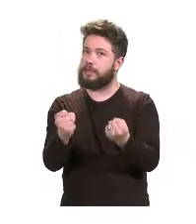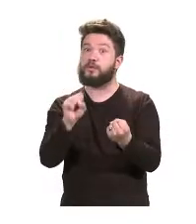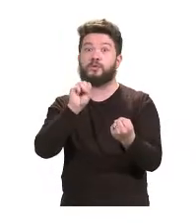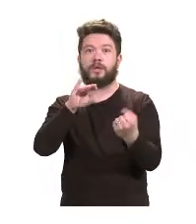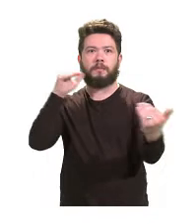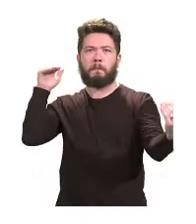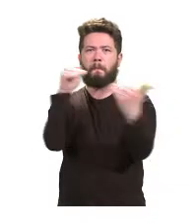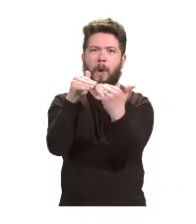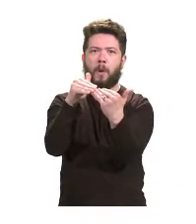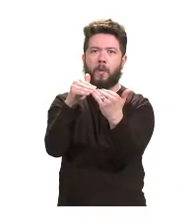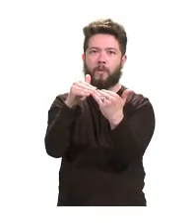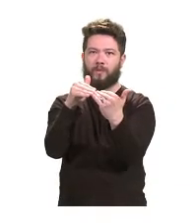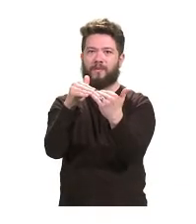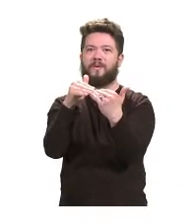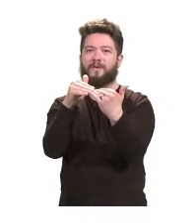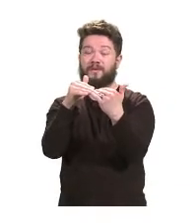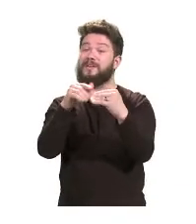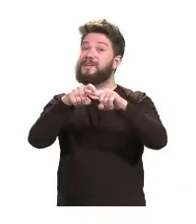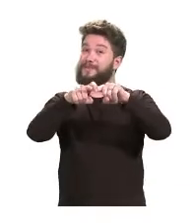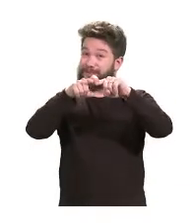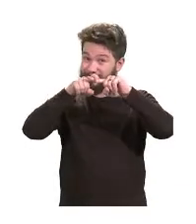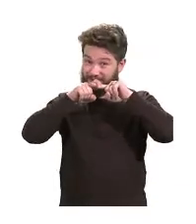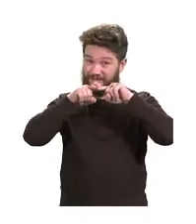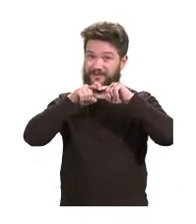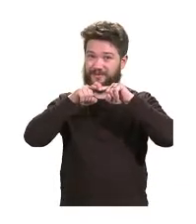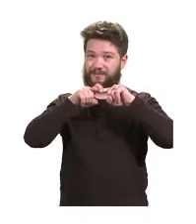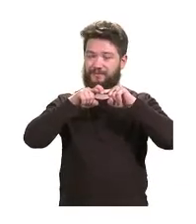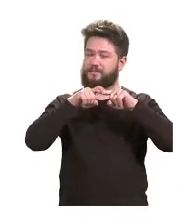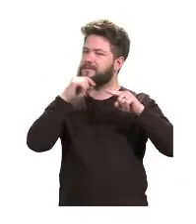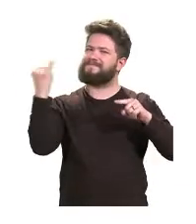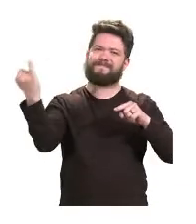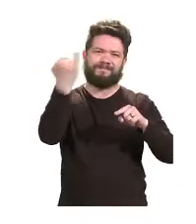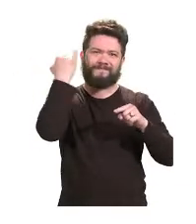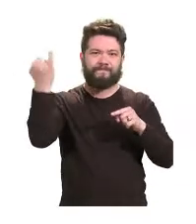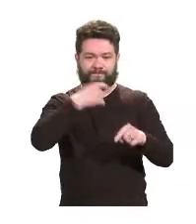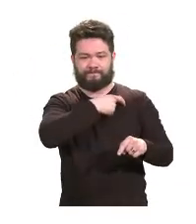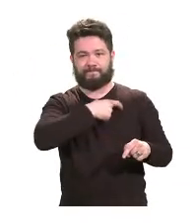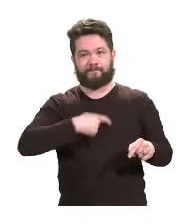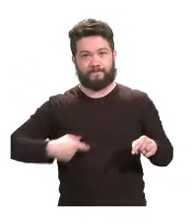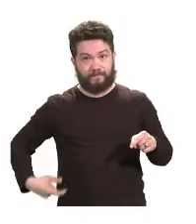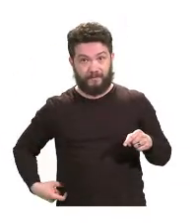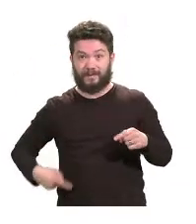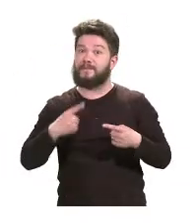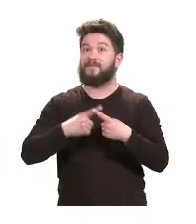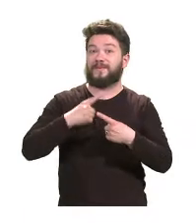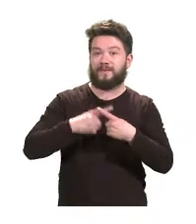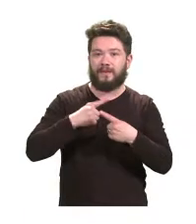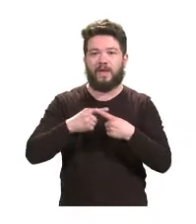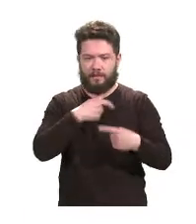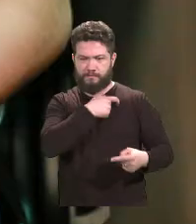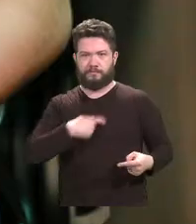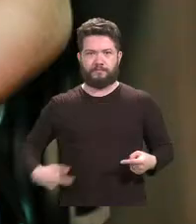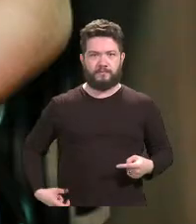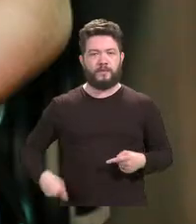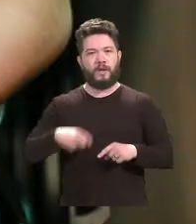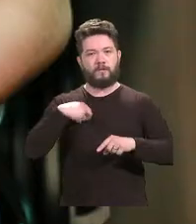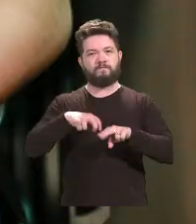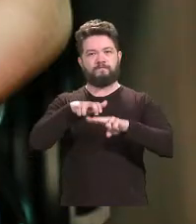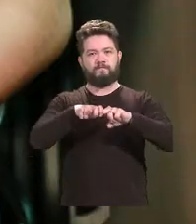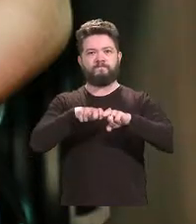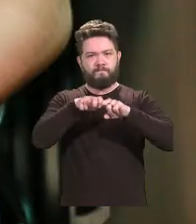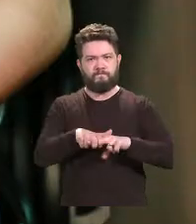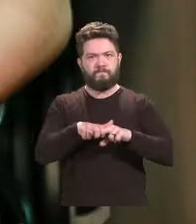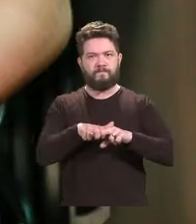Quanto deu? Isso é o que você pesaria no caso da colisão. Por isso, é tão